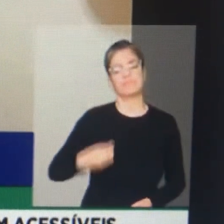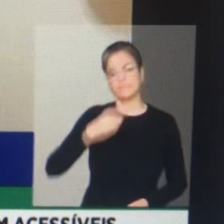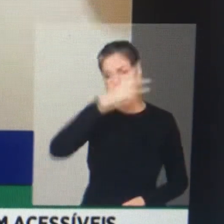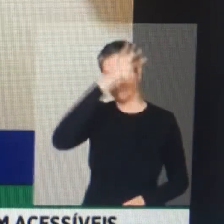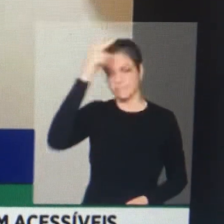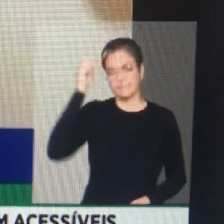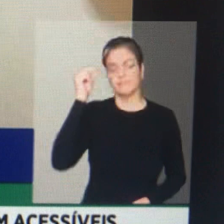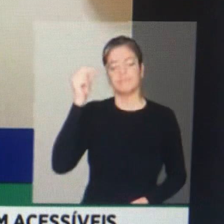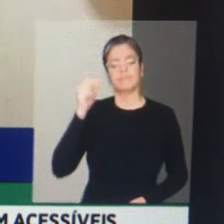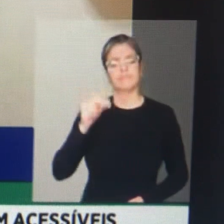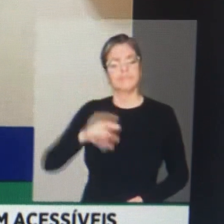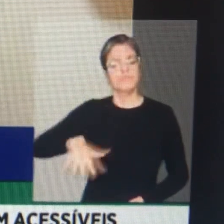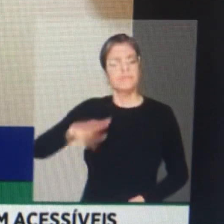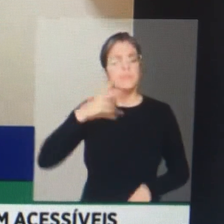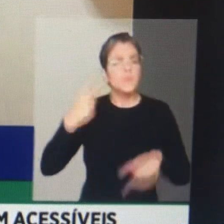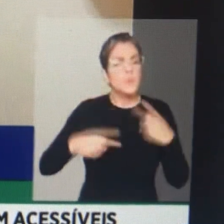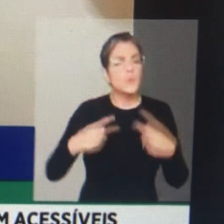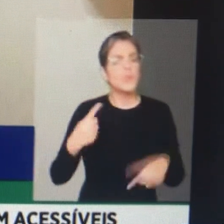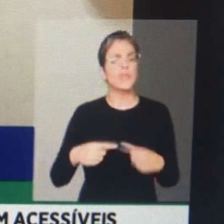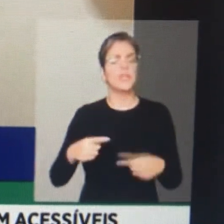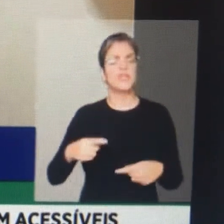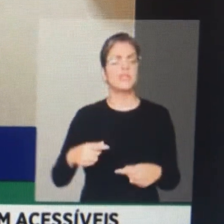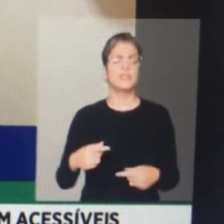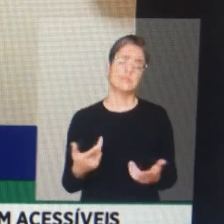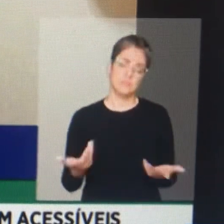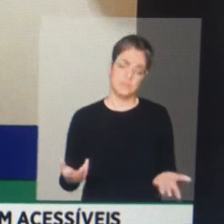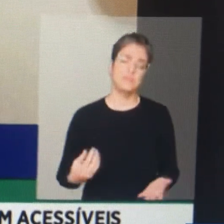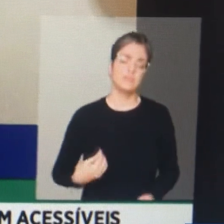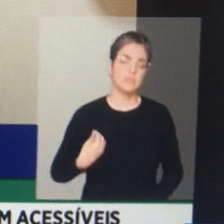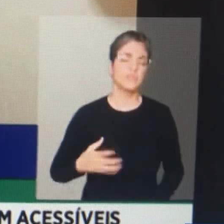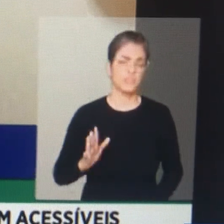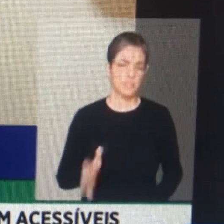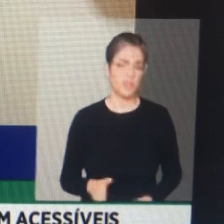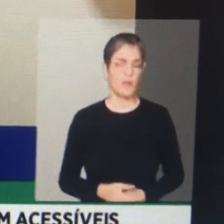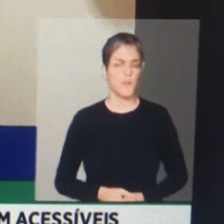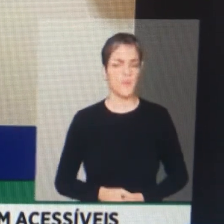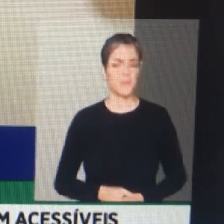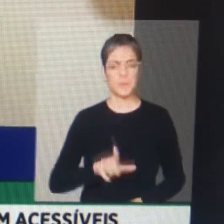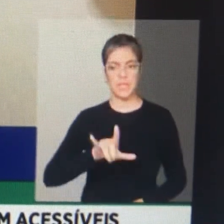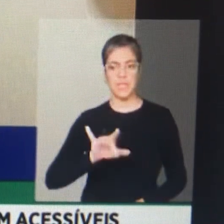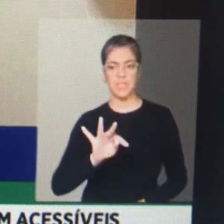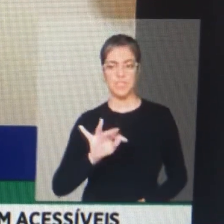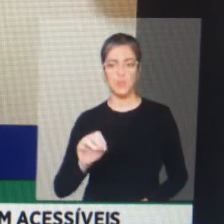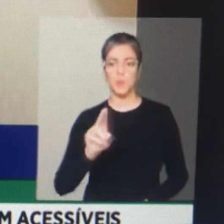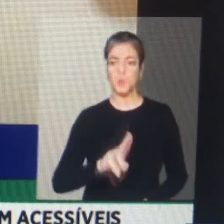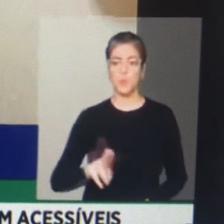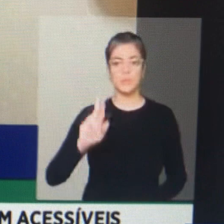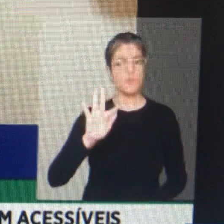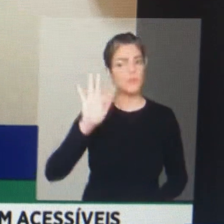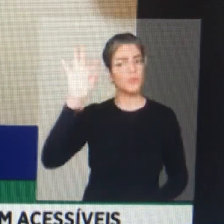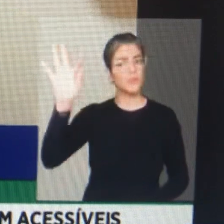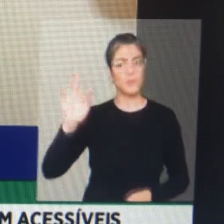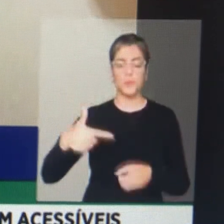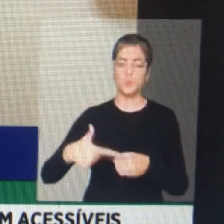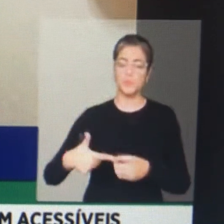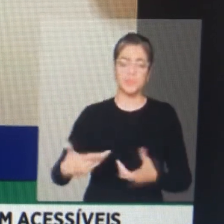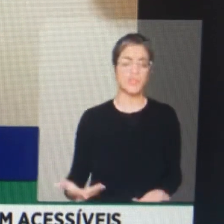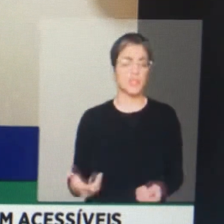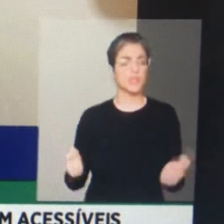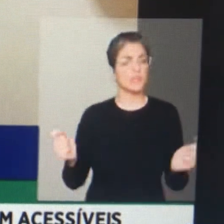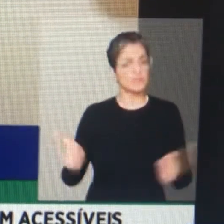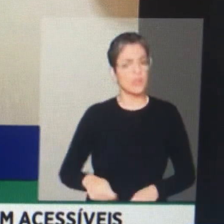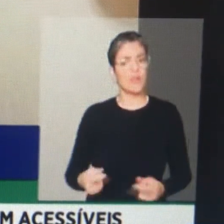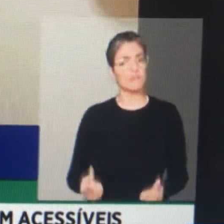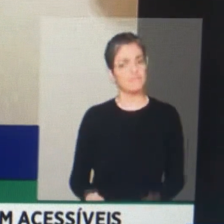regionais. Nós queremos que o lítio, que é o combustível do futuro, seja também o combustível da